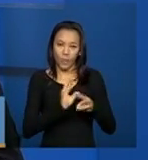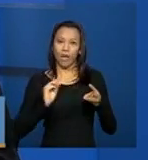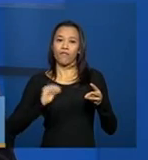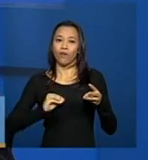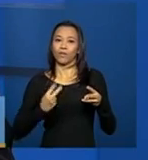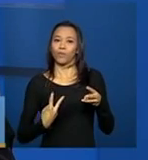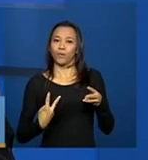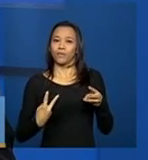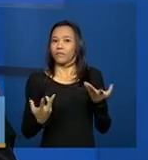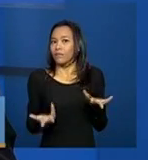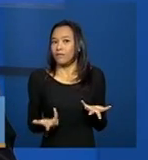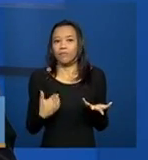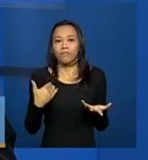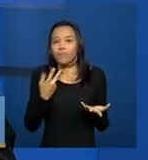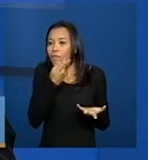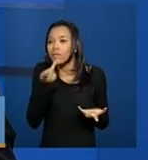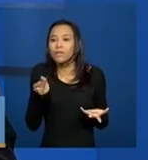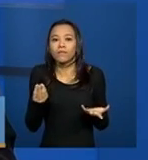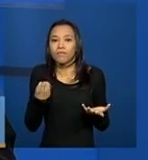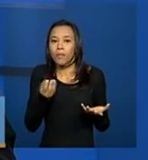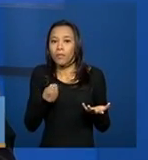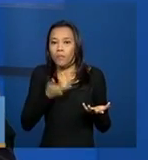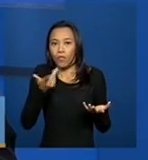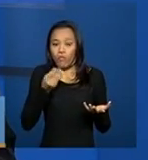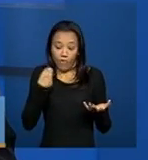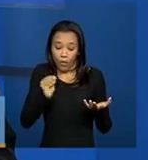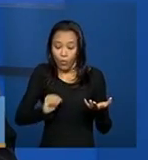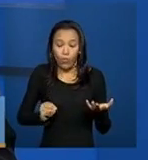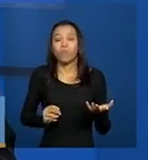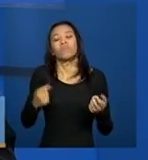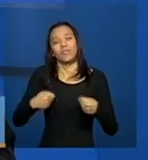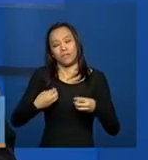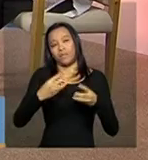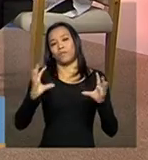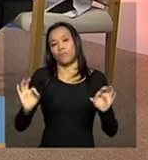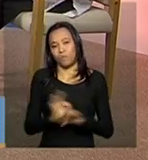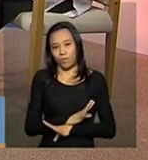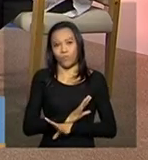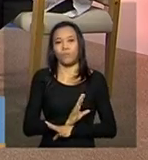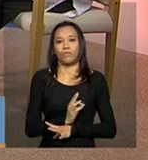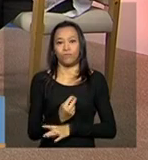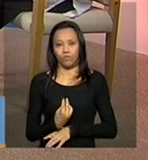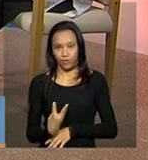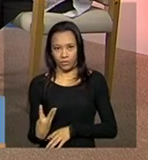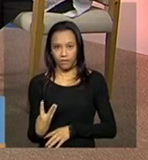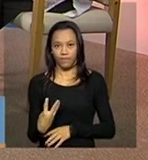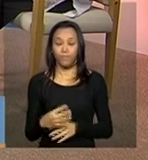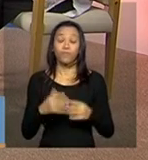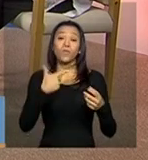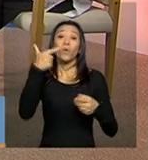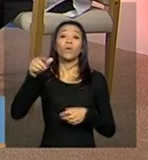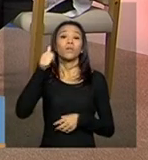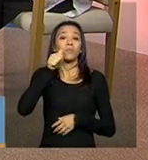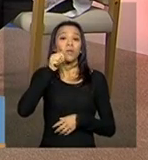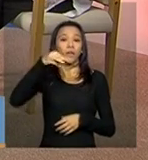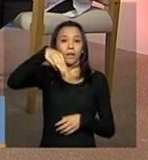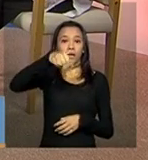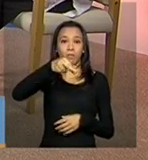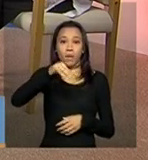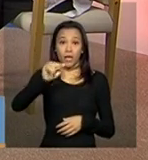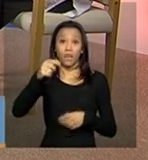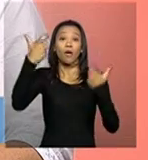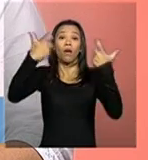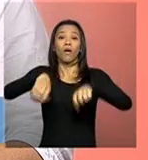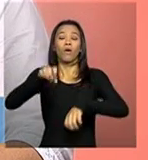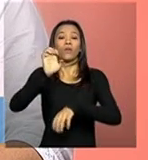inseriu mais de um parecer de visita, todos que você inseriu tem que estar concluído também. Maria de Catanduva, São Paulo, pergunta o que